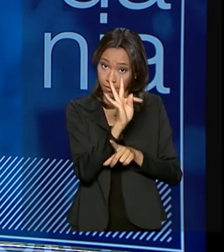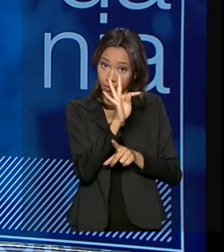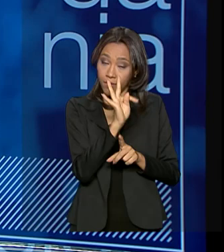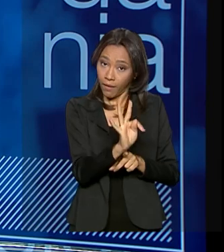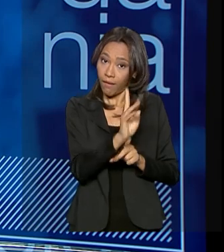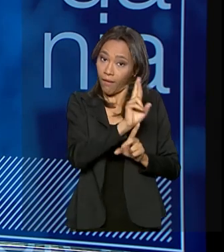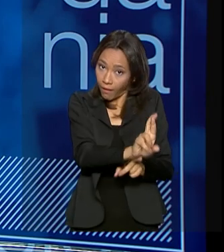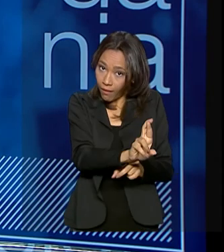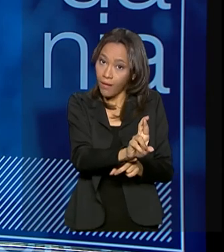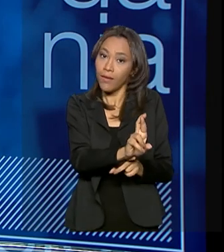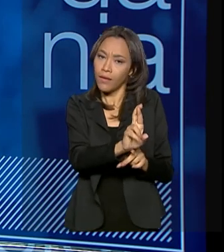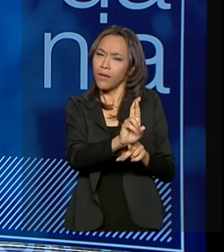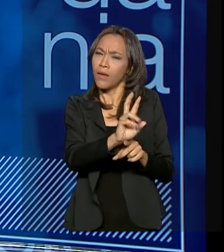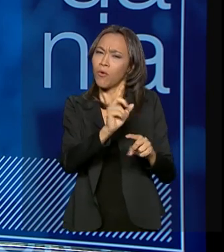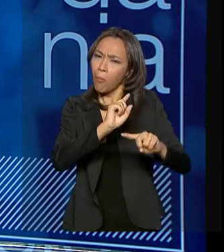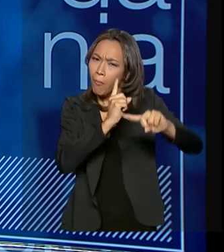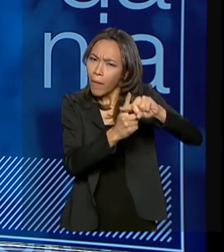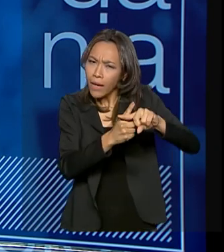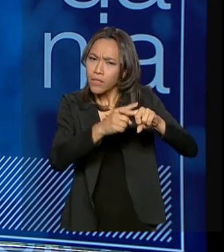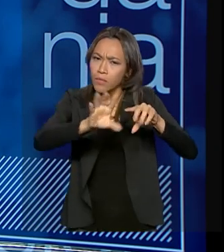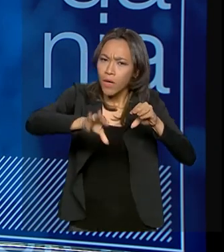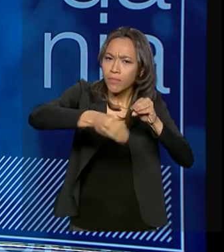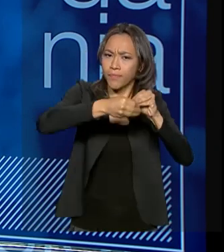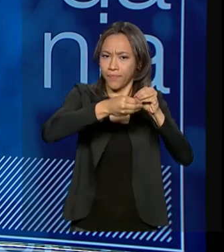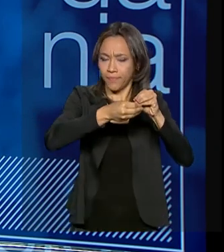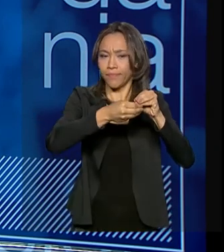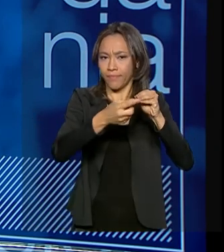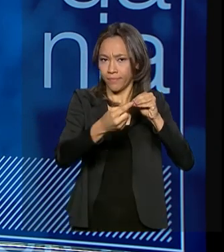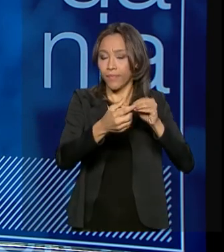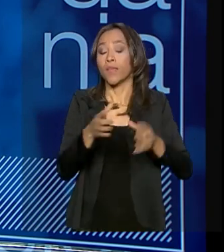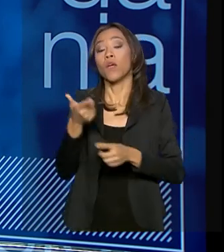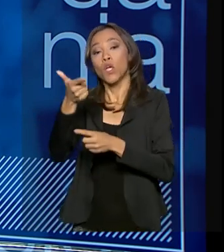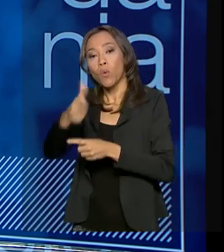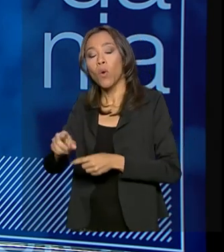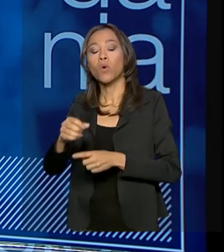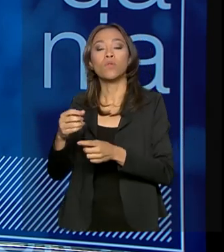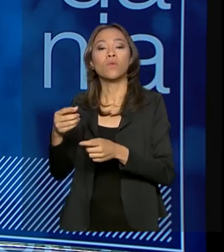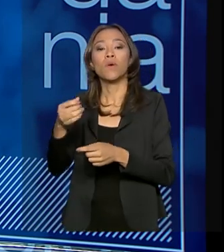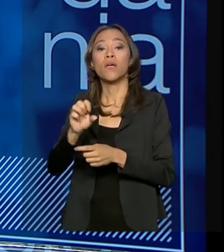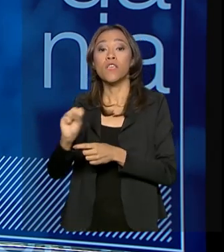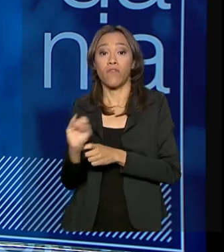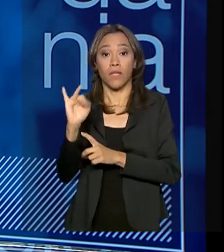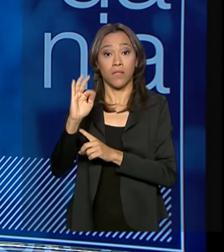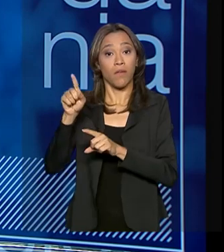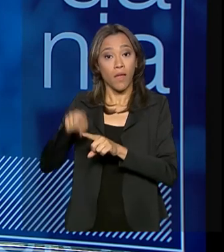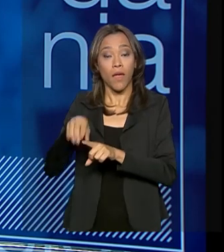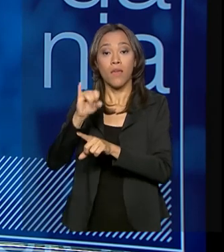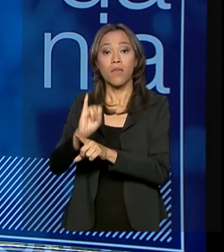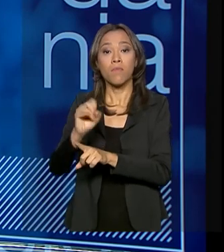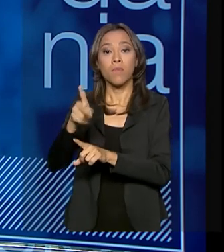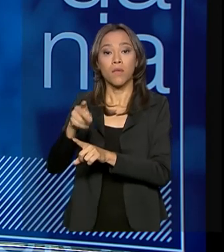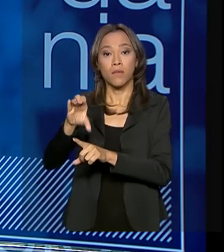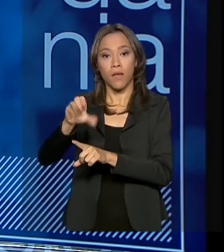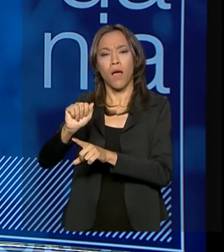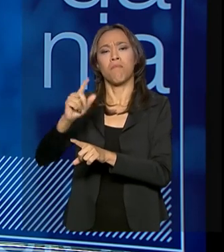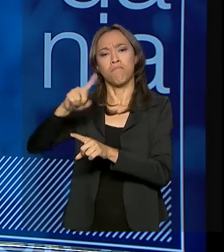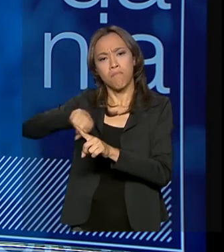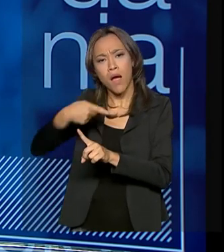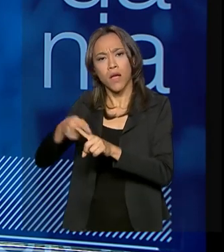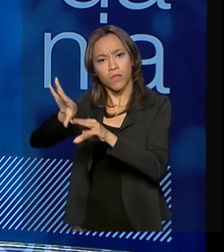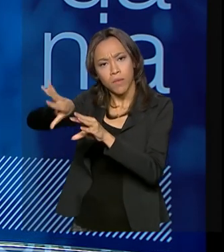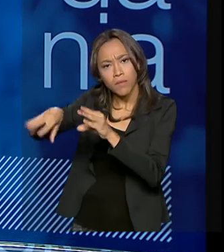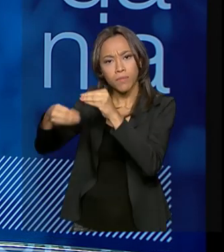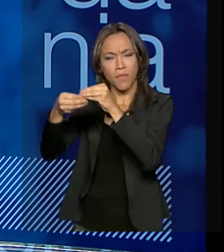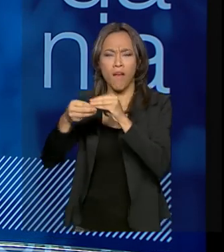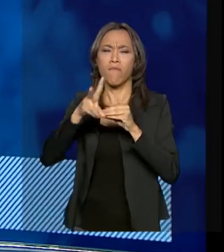seja, TR mais uma taxa. O segundo por inflação, IPCA mais uma taxa. E vamos lançar até março